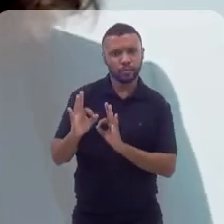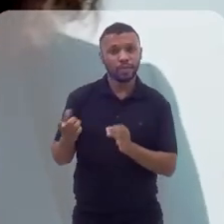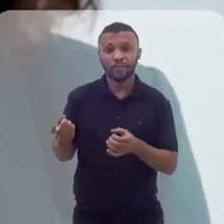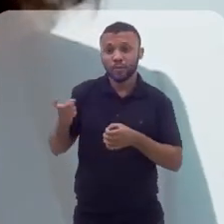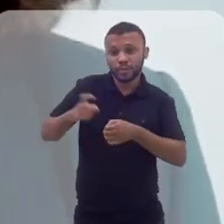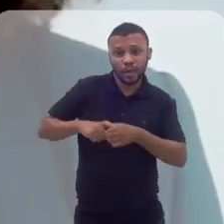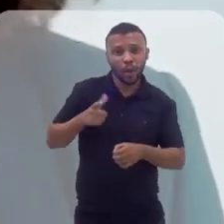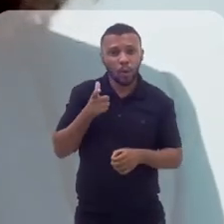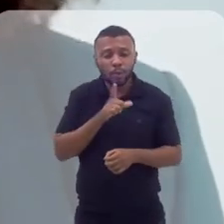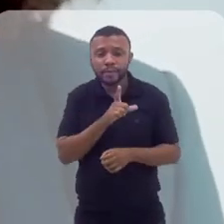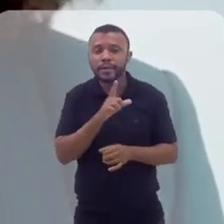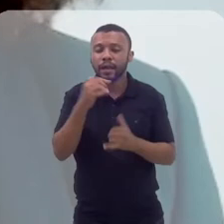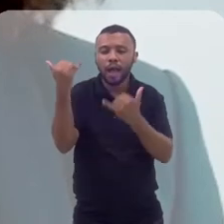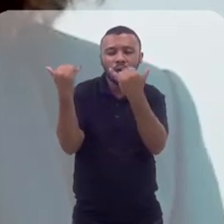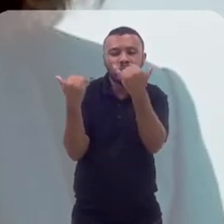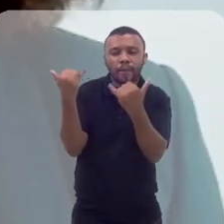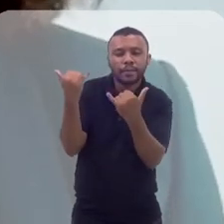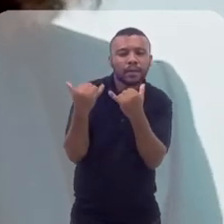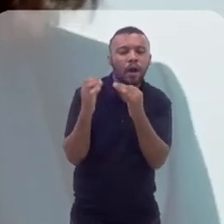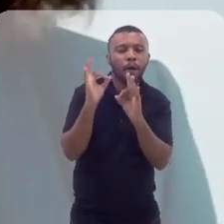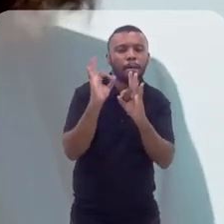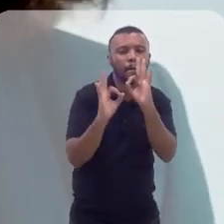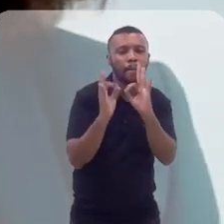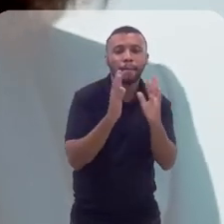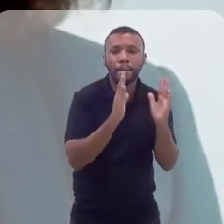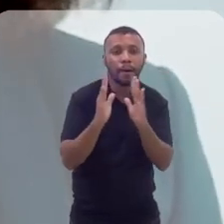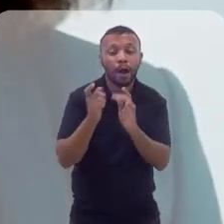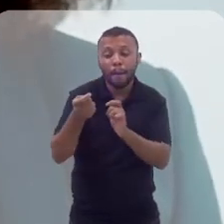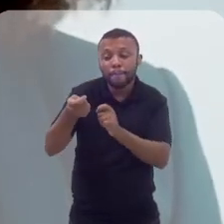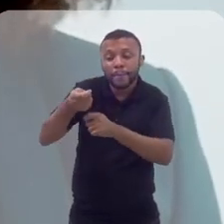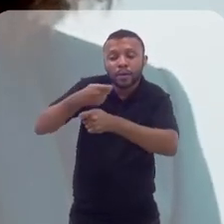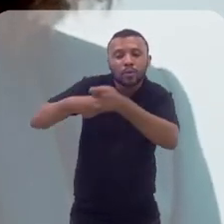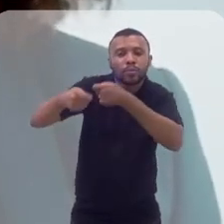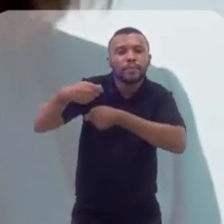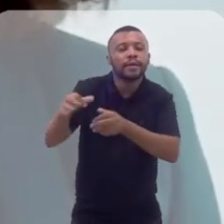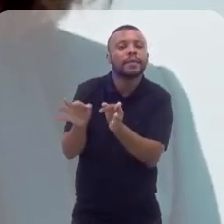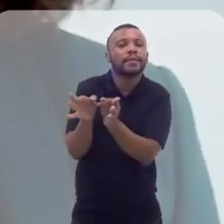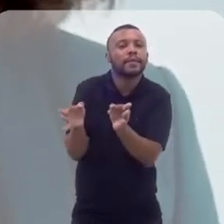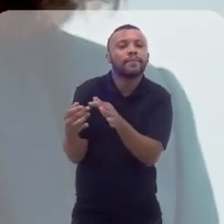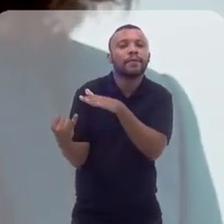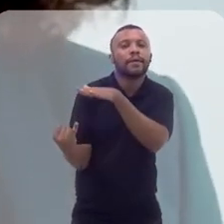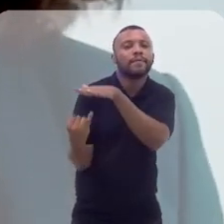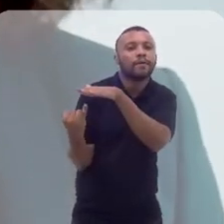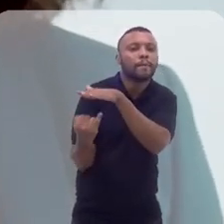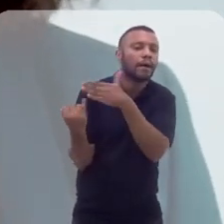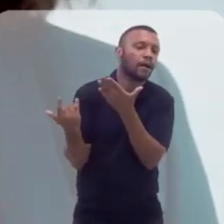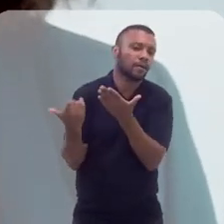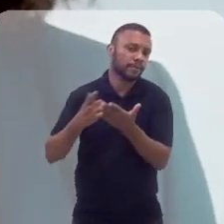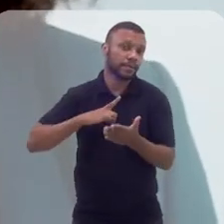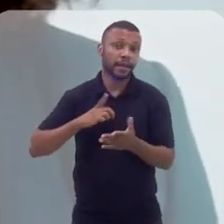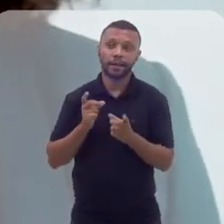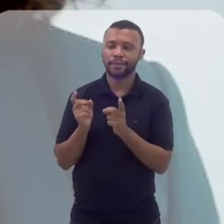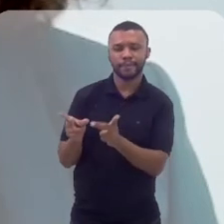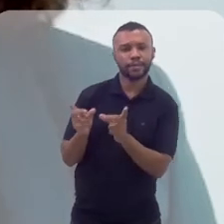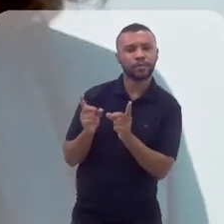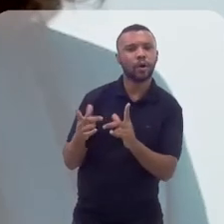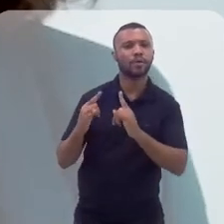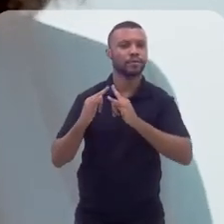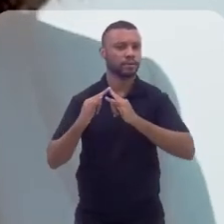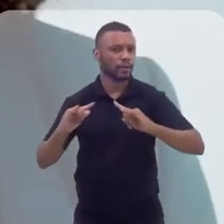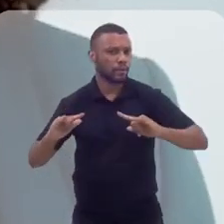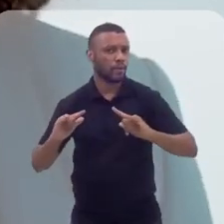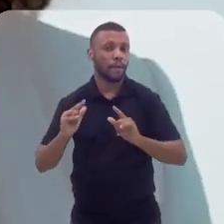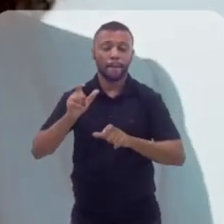organizar essas informações? Porque é uma economia também bastante informal. Você tem os vendedores ambulantes, você tem